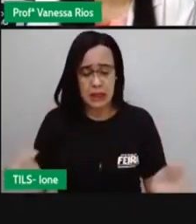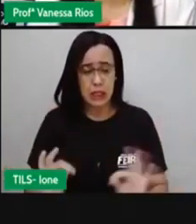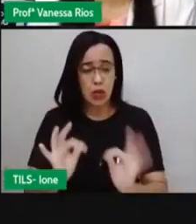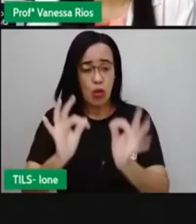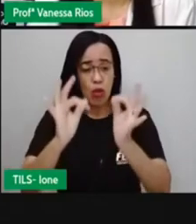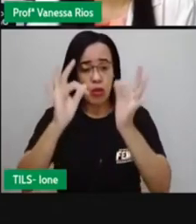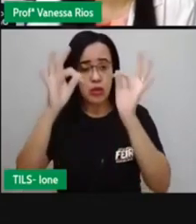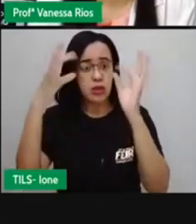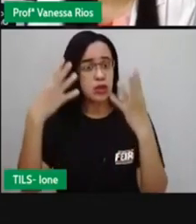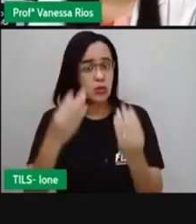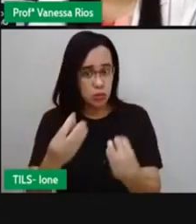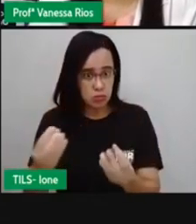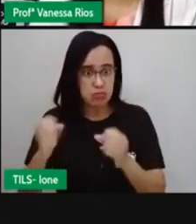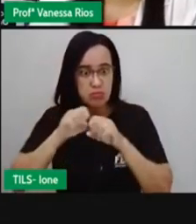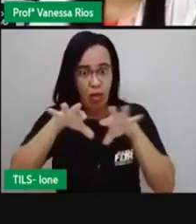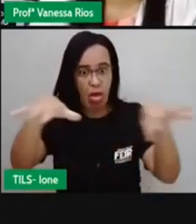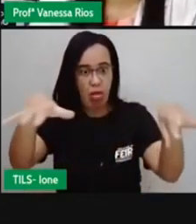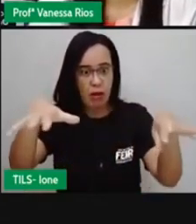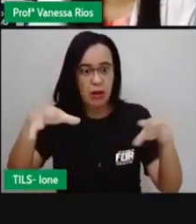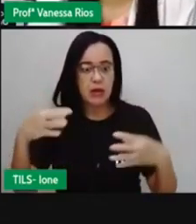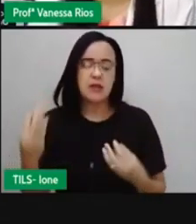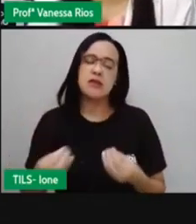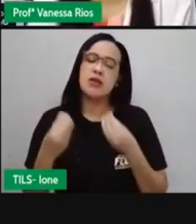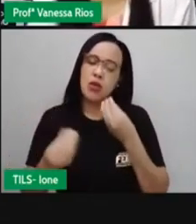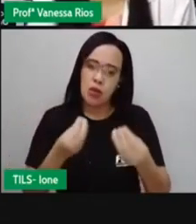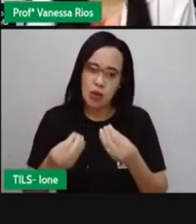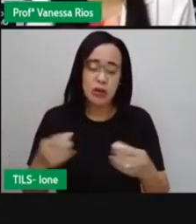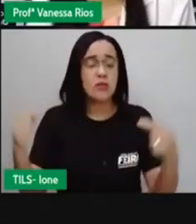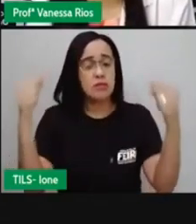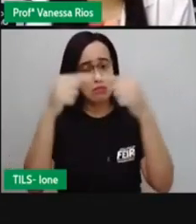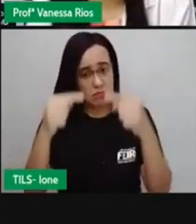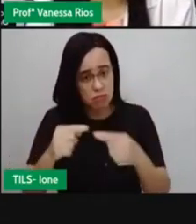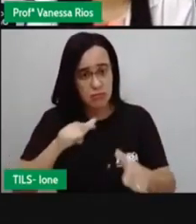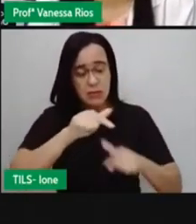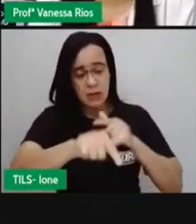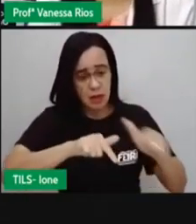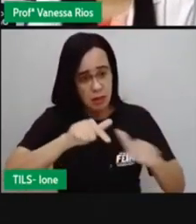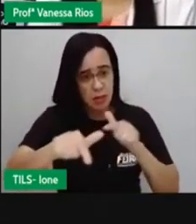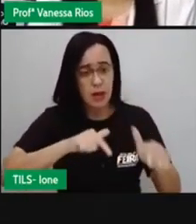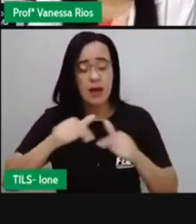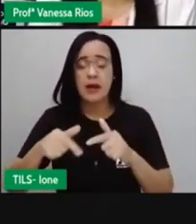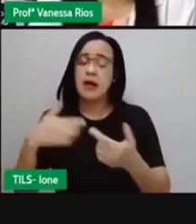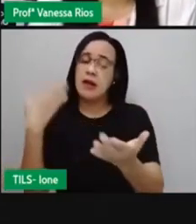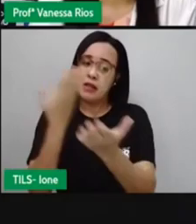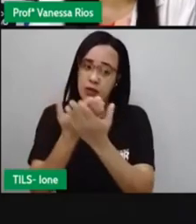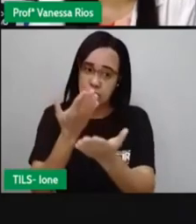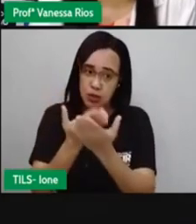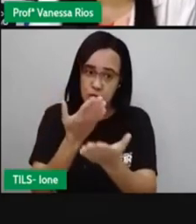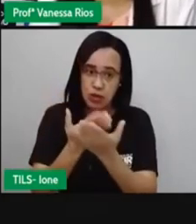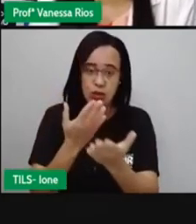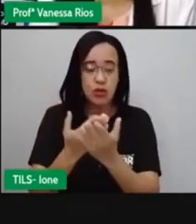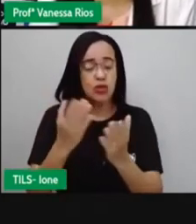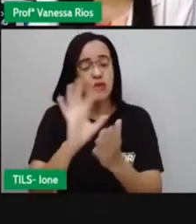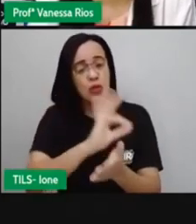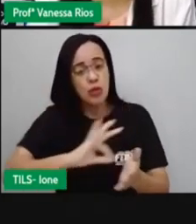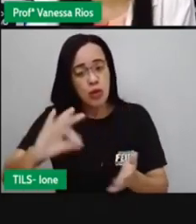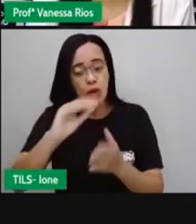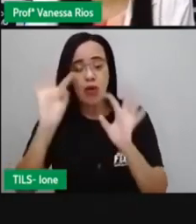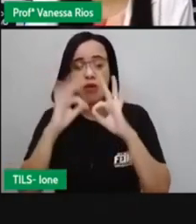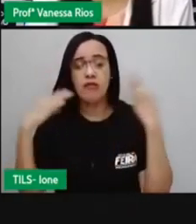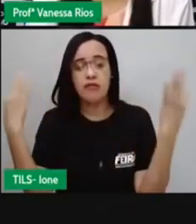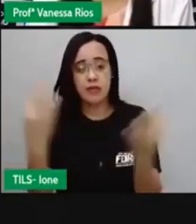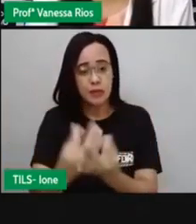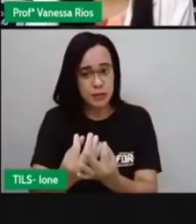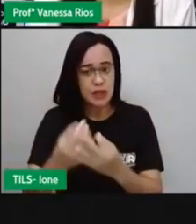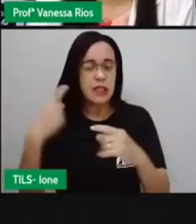instrumentos também de trabalho, instrumentos de estudo, né? Para todas as famílias que ficaram aí sem poder